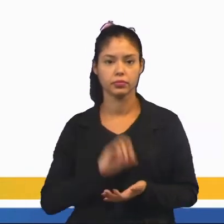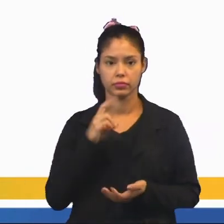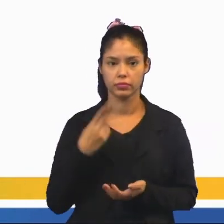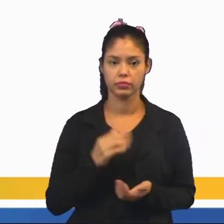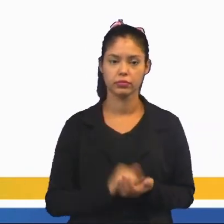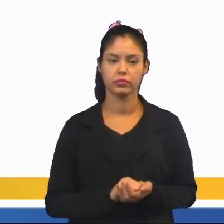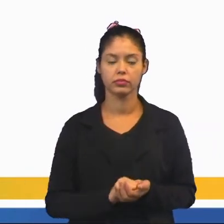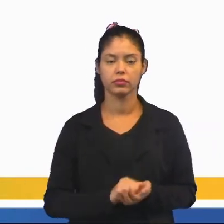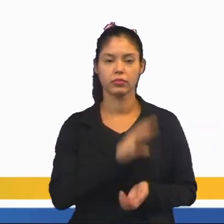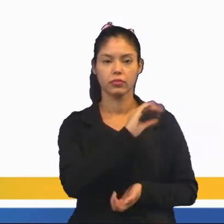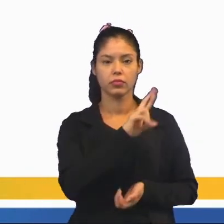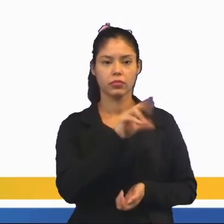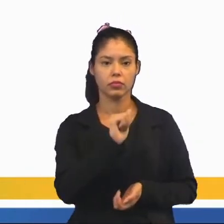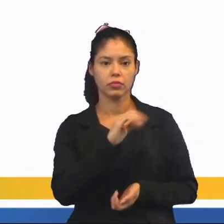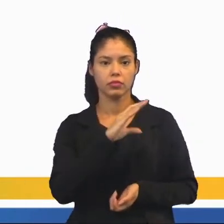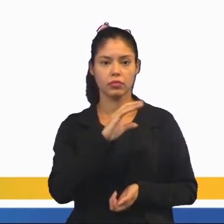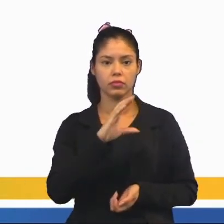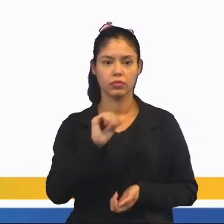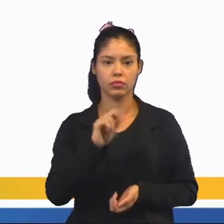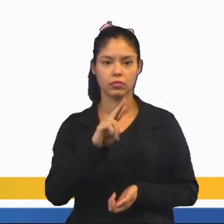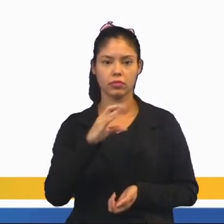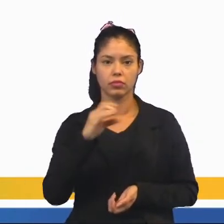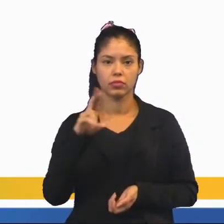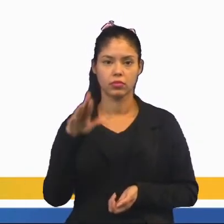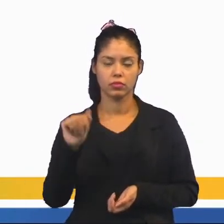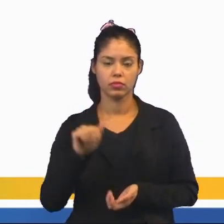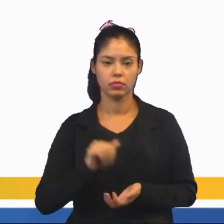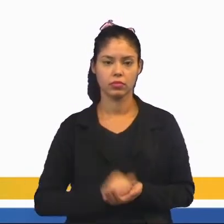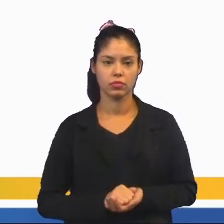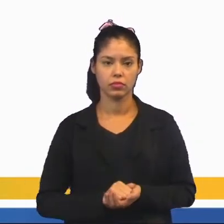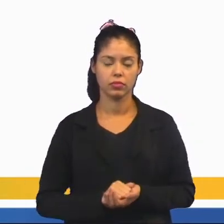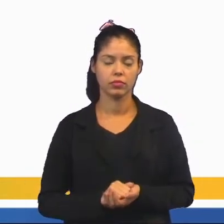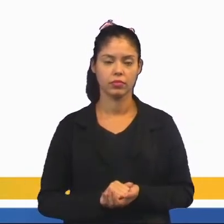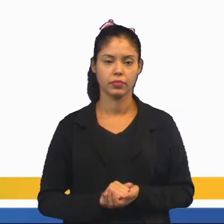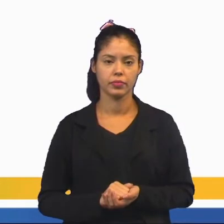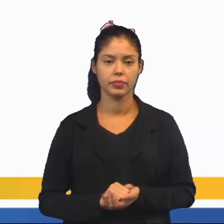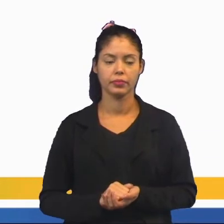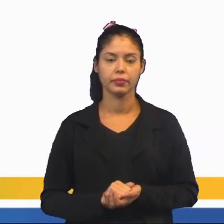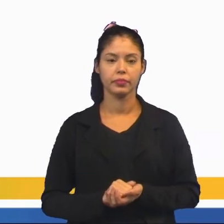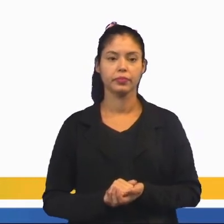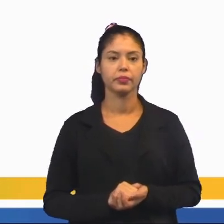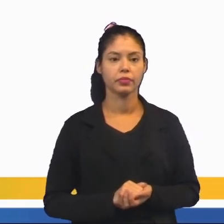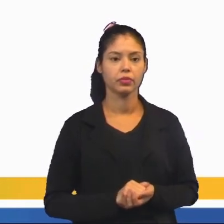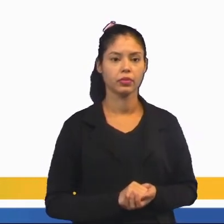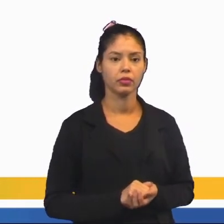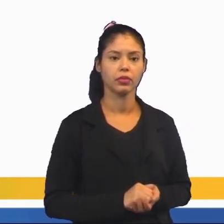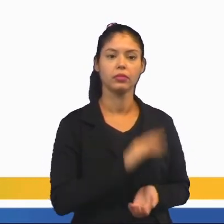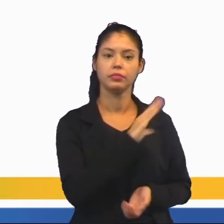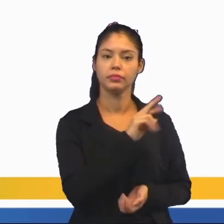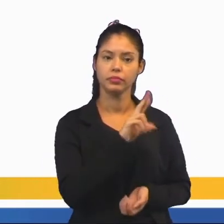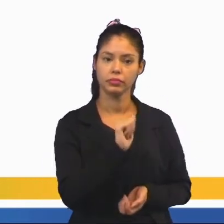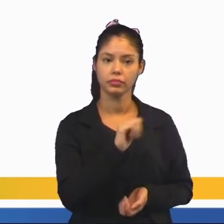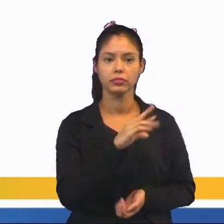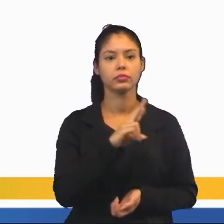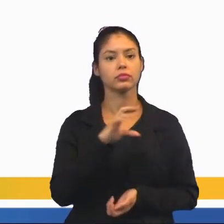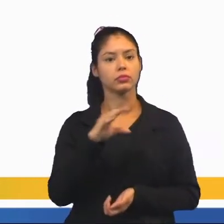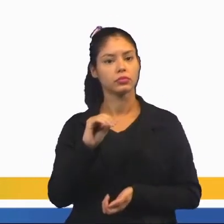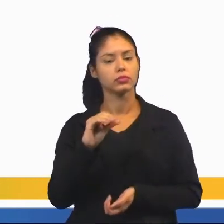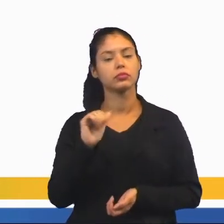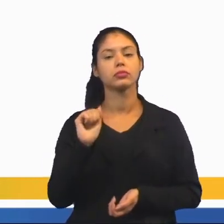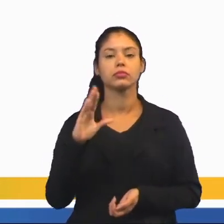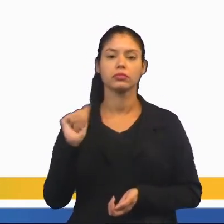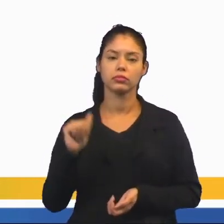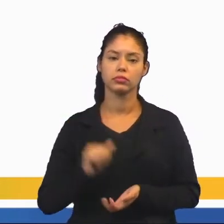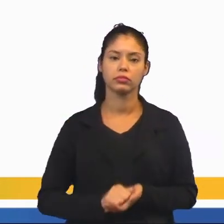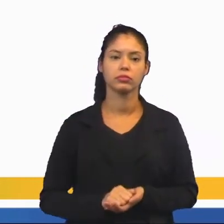Ou ela pode sair coroa, cara, mais cara, nas 3 moedas. E na terceira? Cara, mais